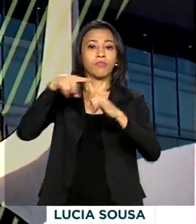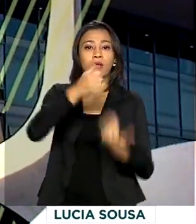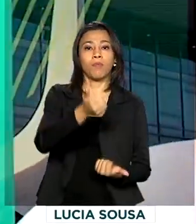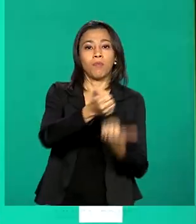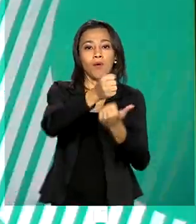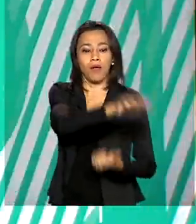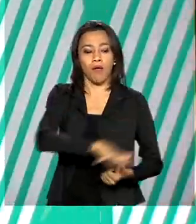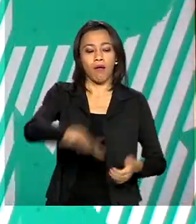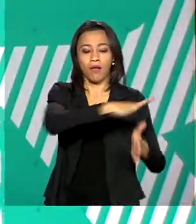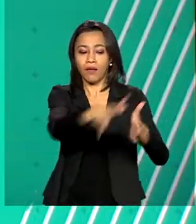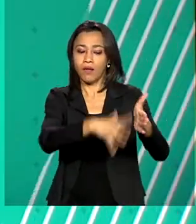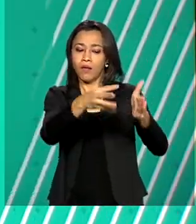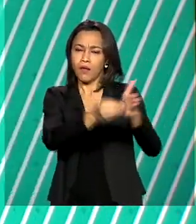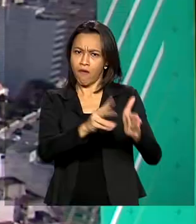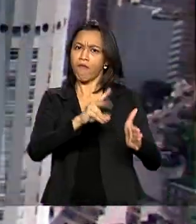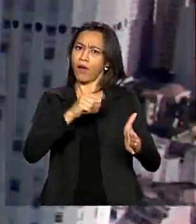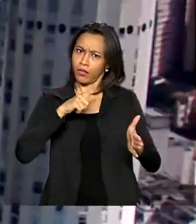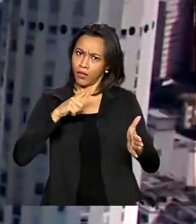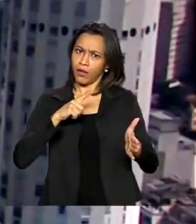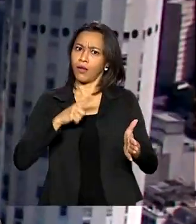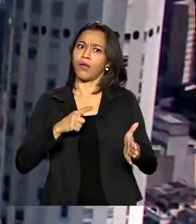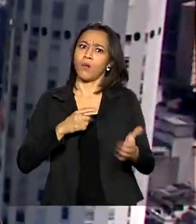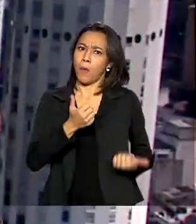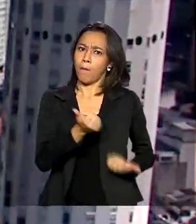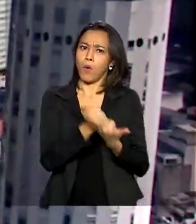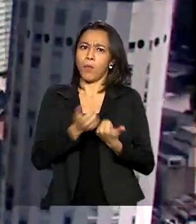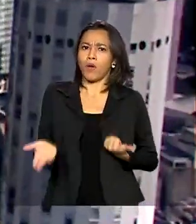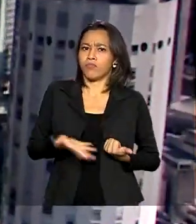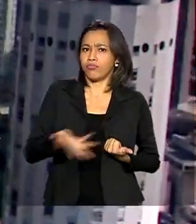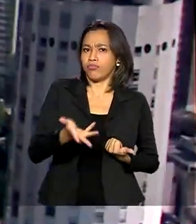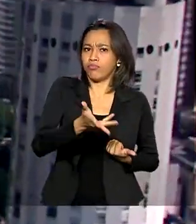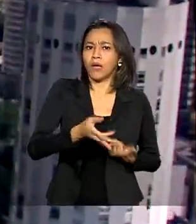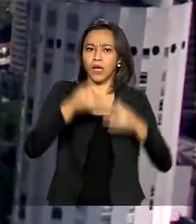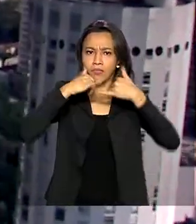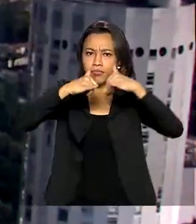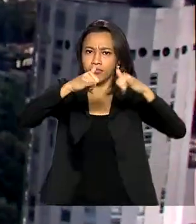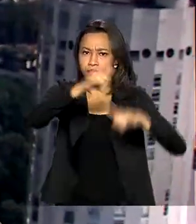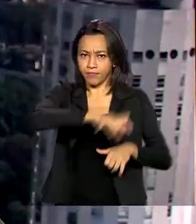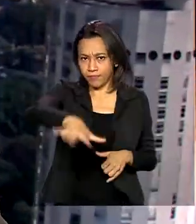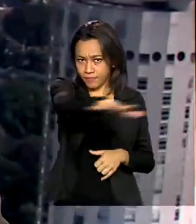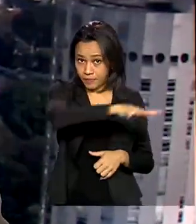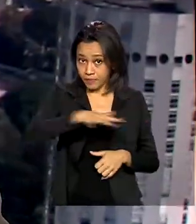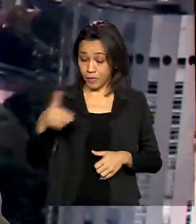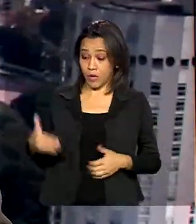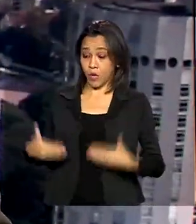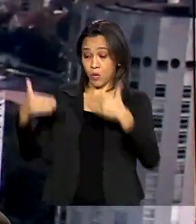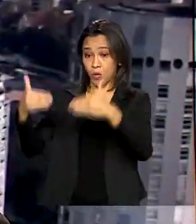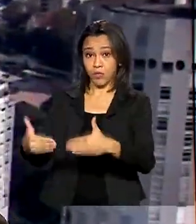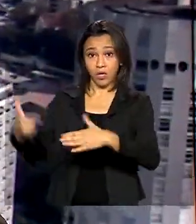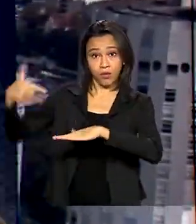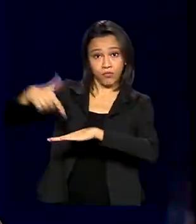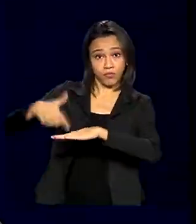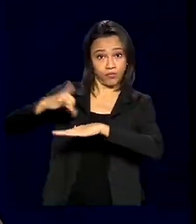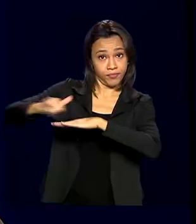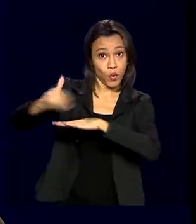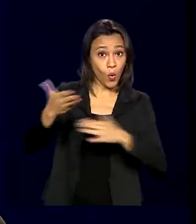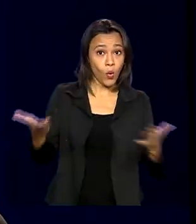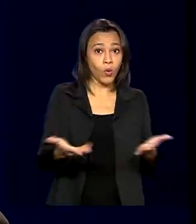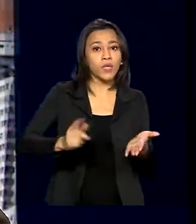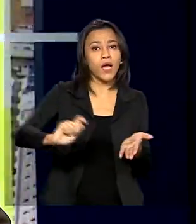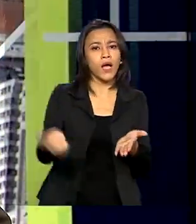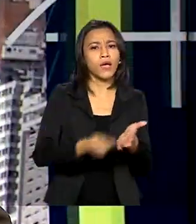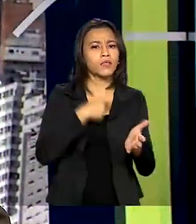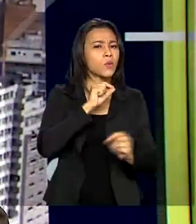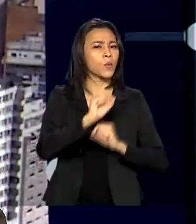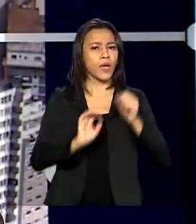vai contar com reforço para acelerar o acesso à energia limpa à população. O Ministério de Minas e Energia assinou hoje a designação